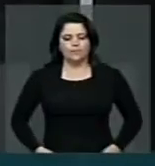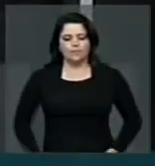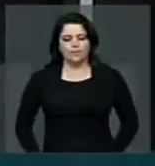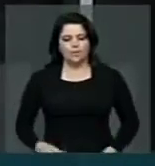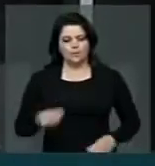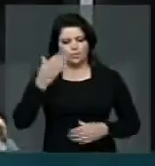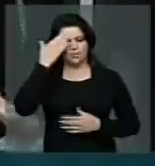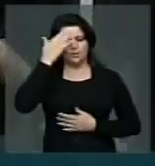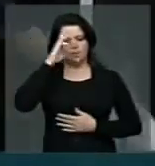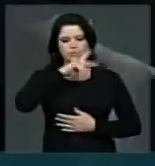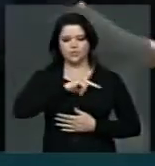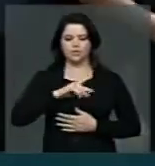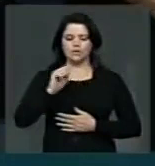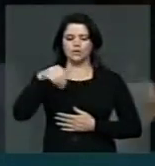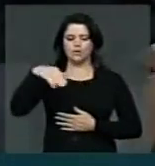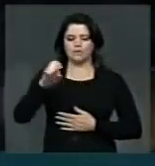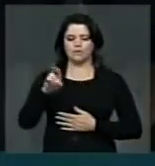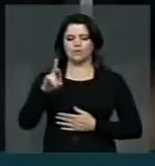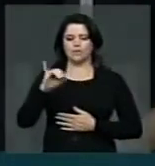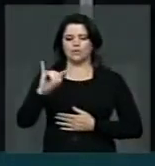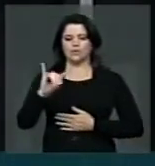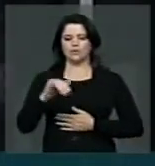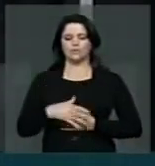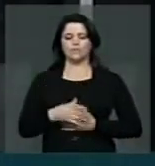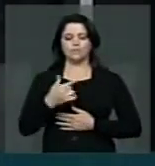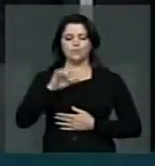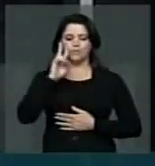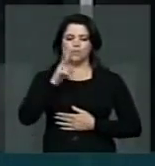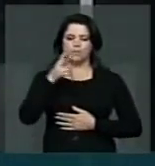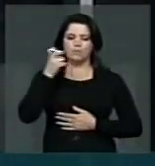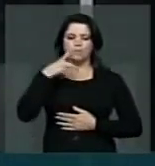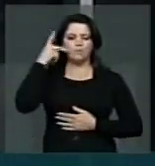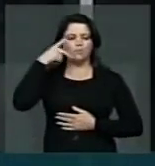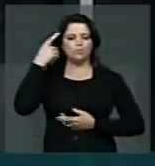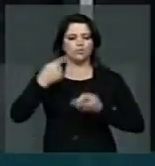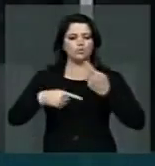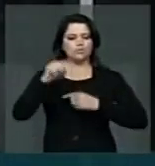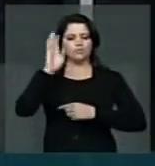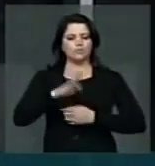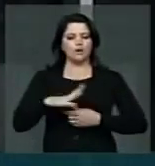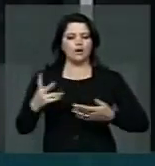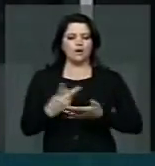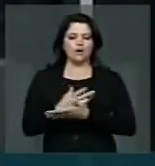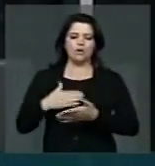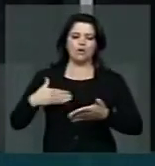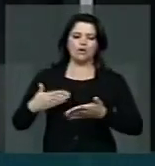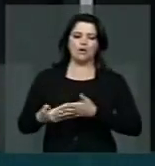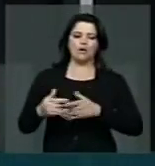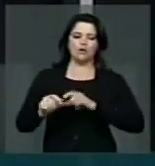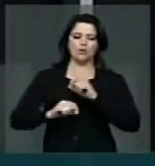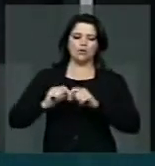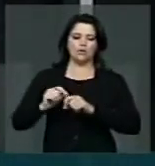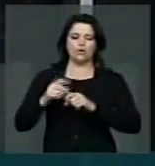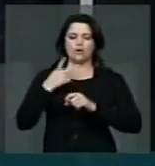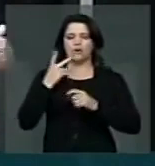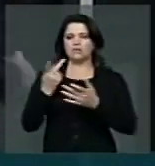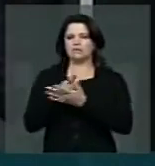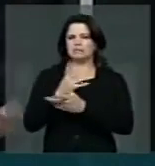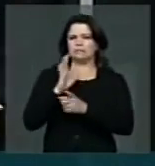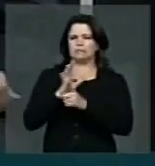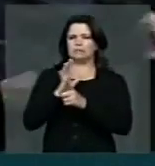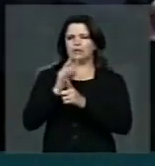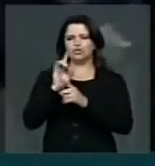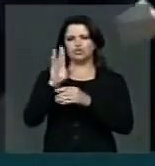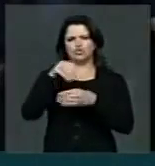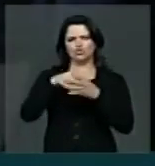Amaury. Temos visto que a política brasileira vive nos últimos tempos uma ofensiva não